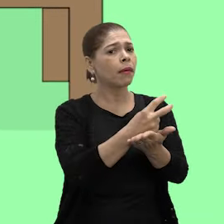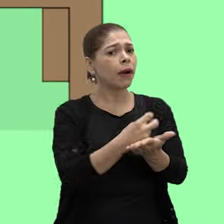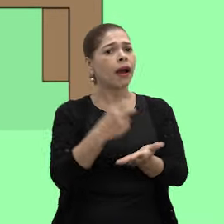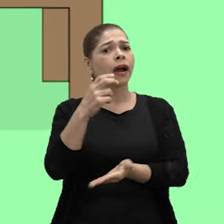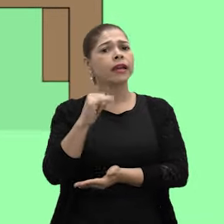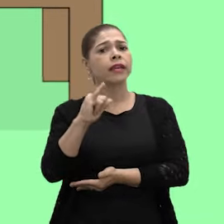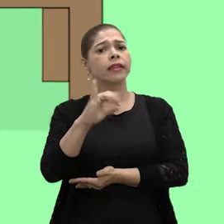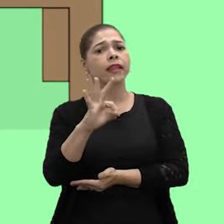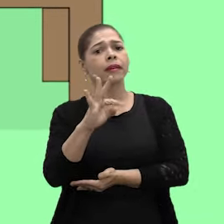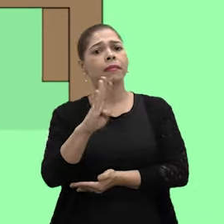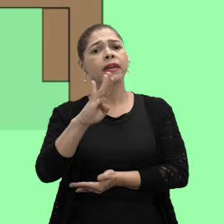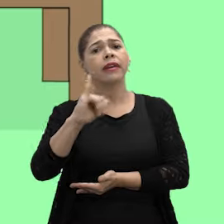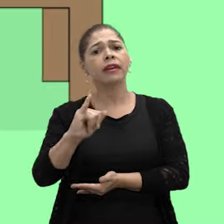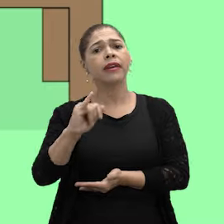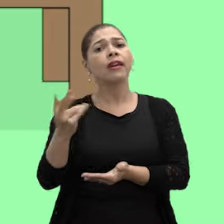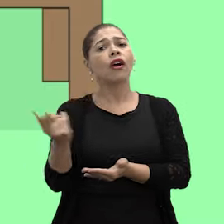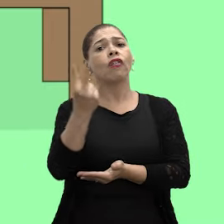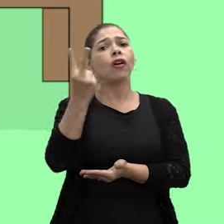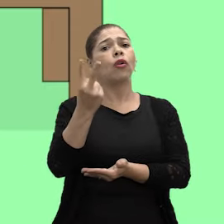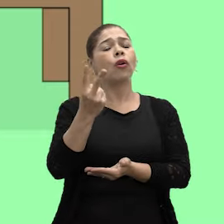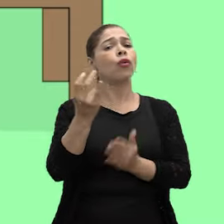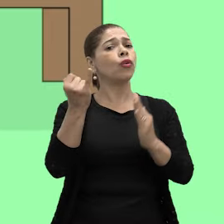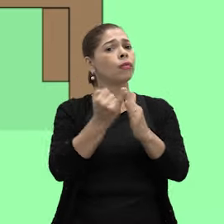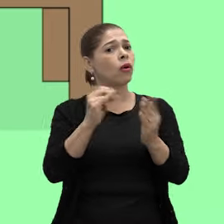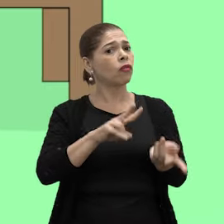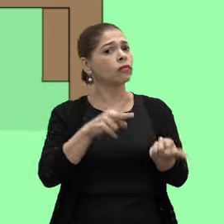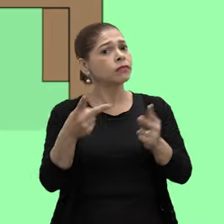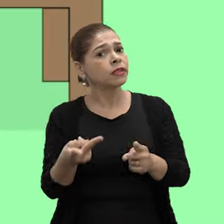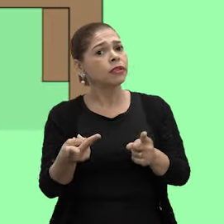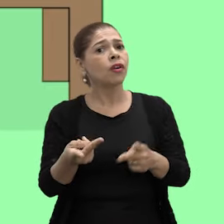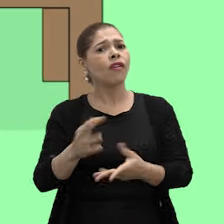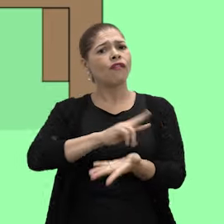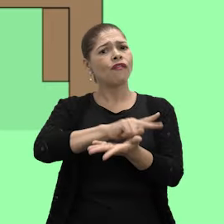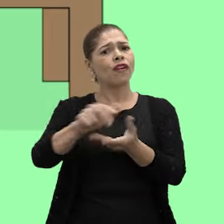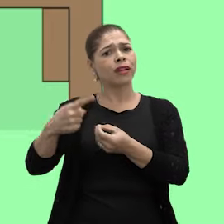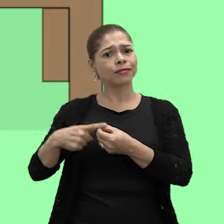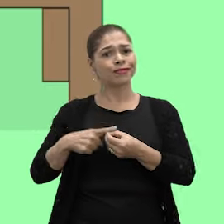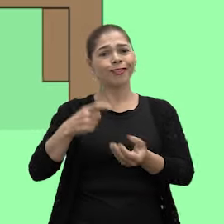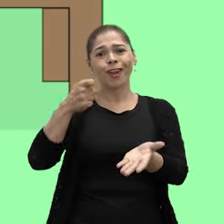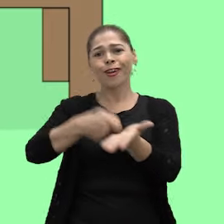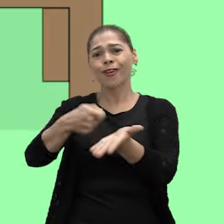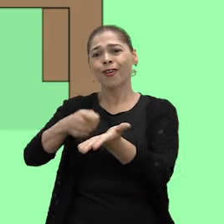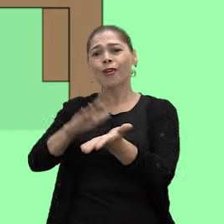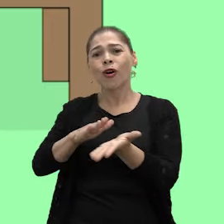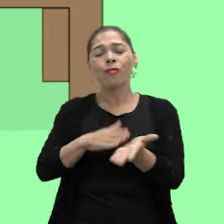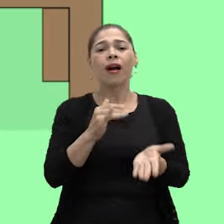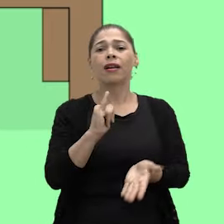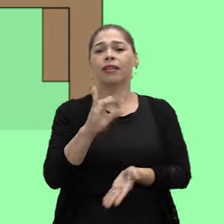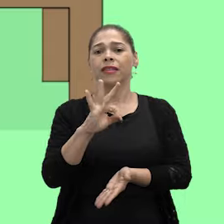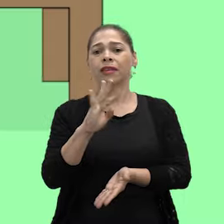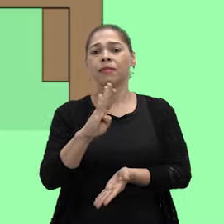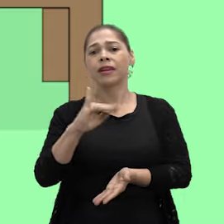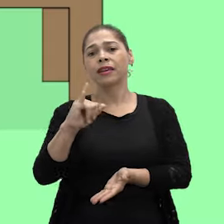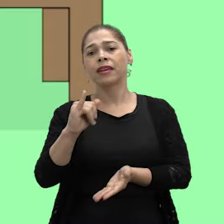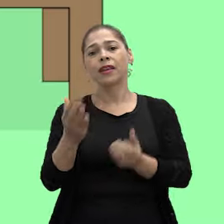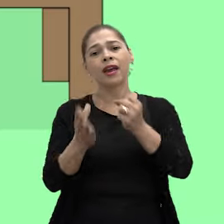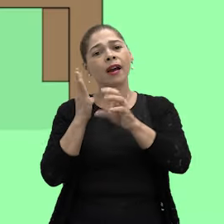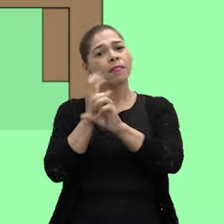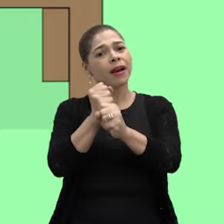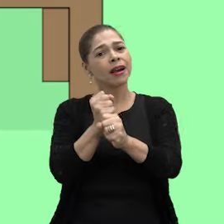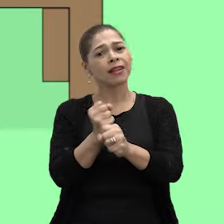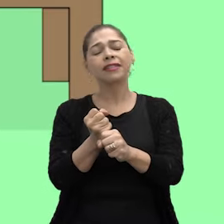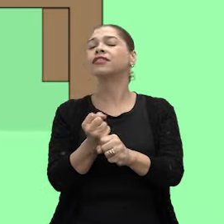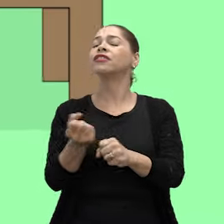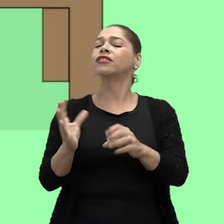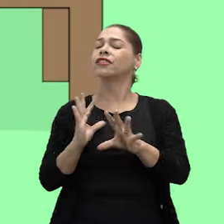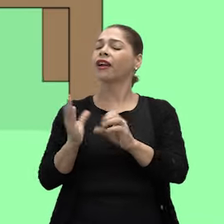o valor tributado pelo ITBI deve ser o valor do imóvel transmitido, muitos municípios querem cobrar o ITBI segundo a